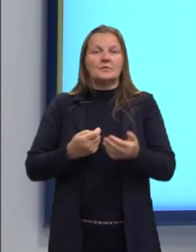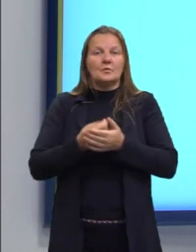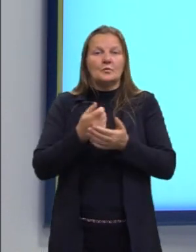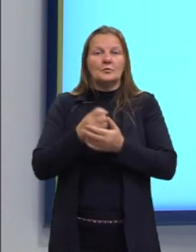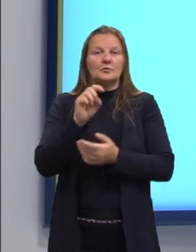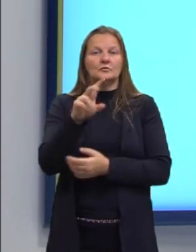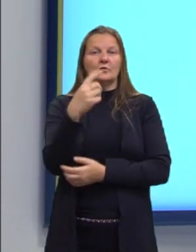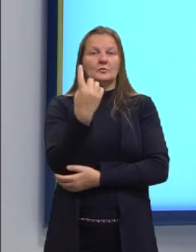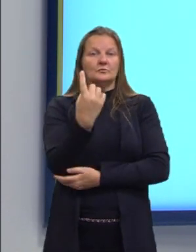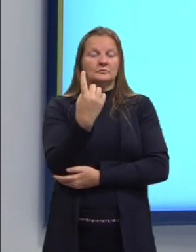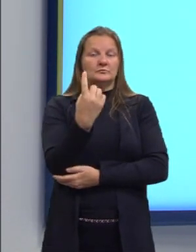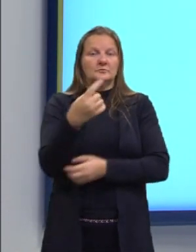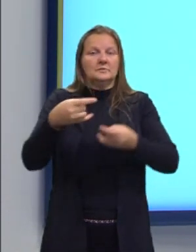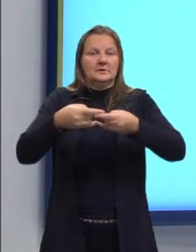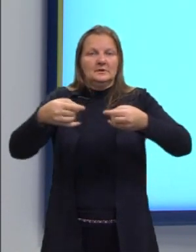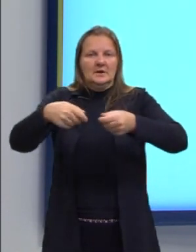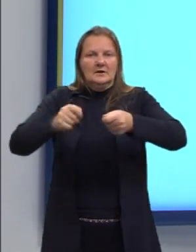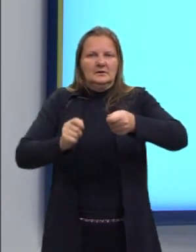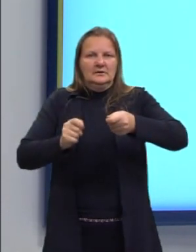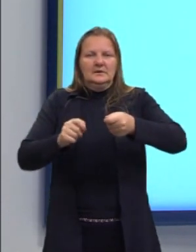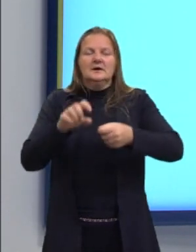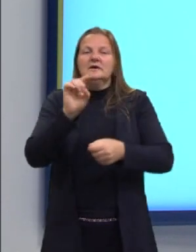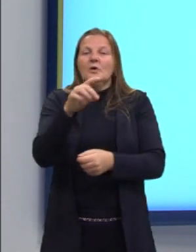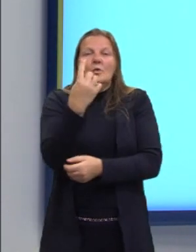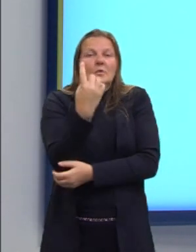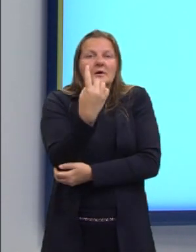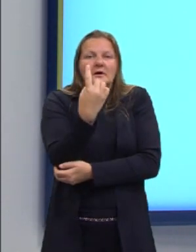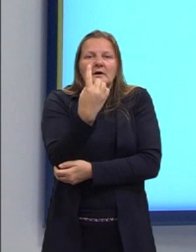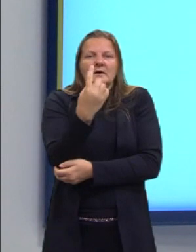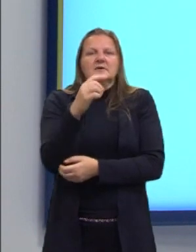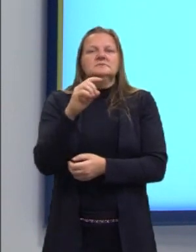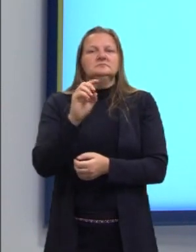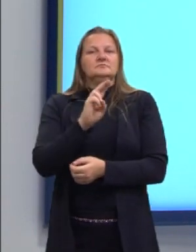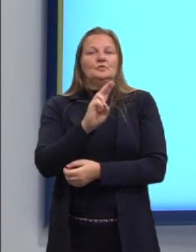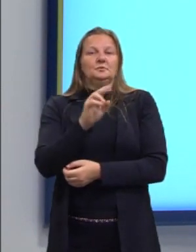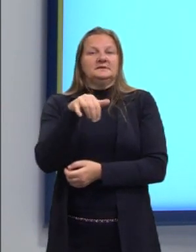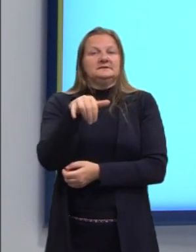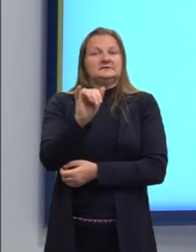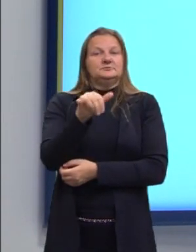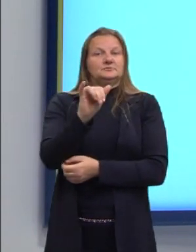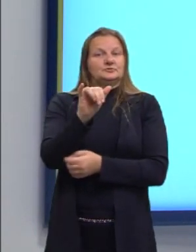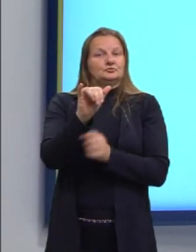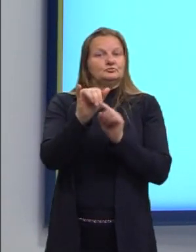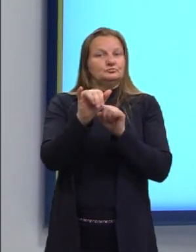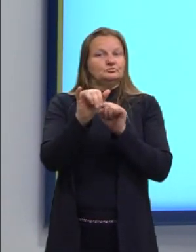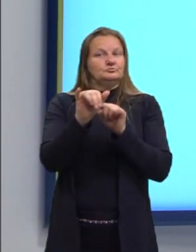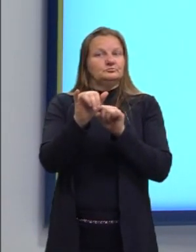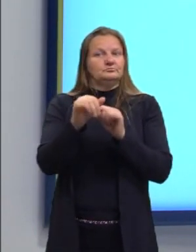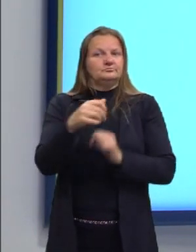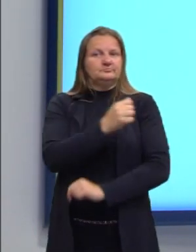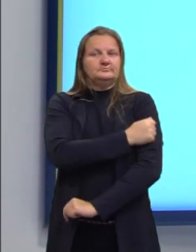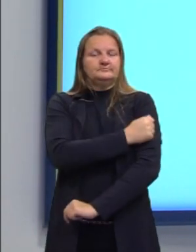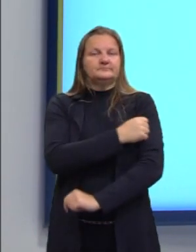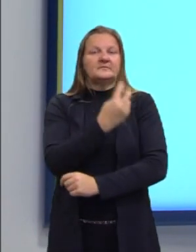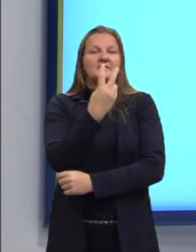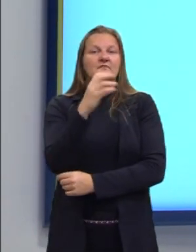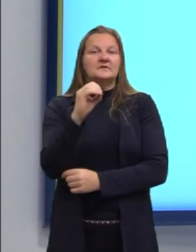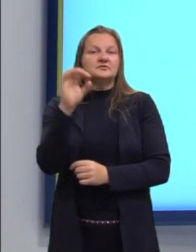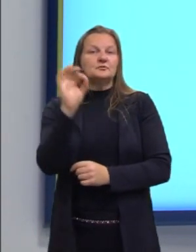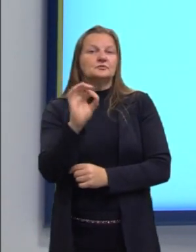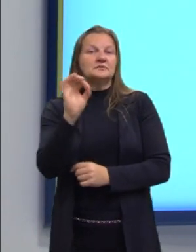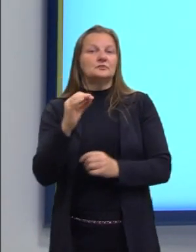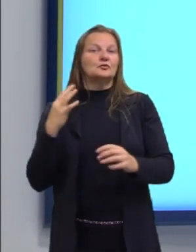um único bilhete, lembrando, um único bilhete nós chamamos de Y alunos. Era de 20%